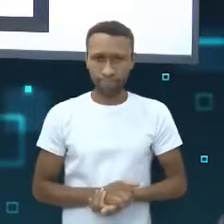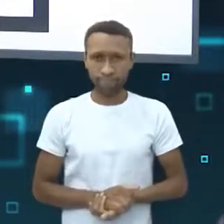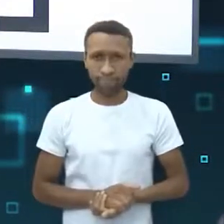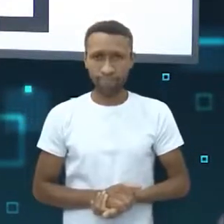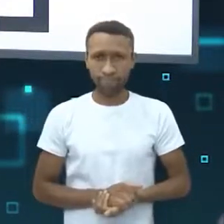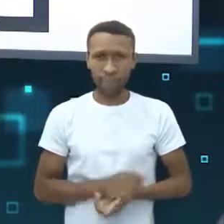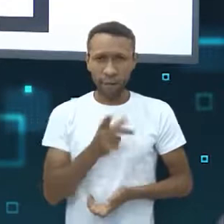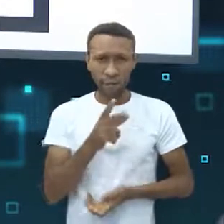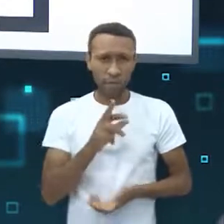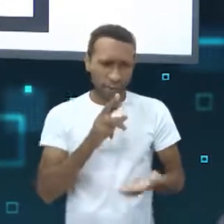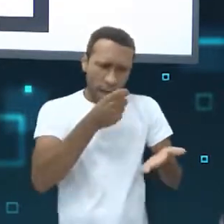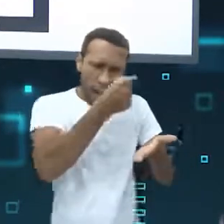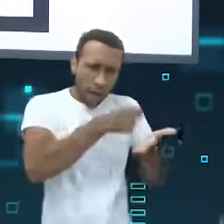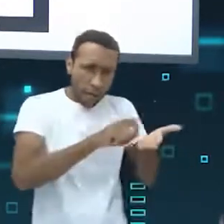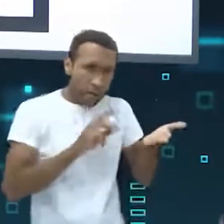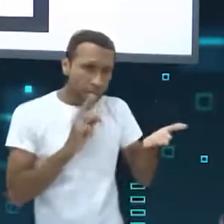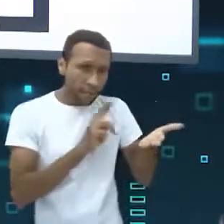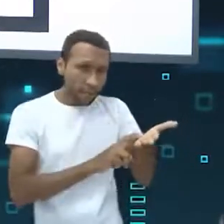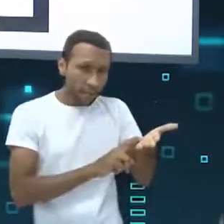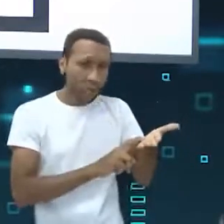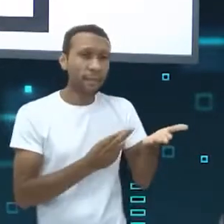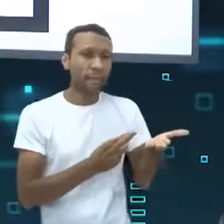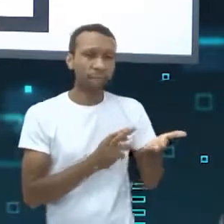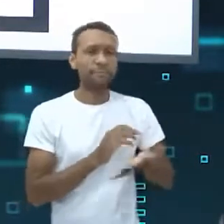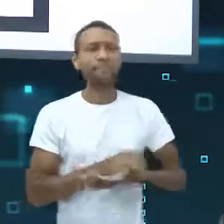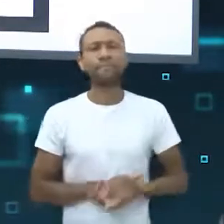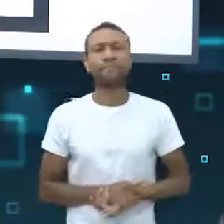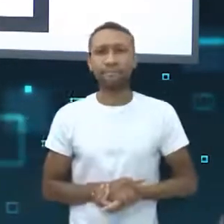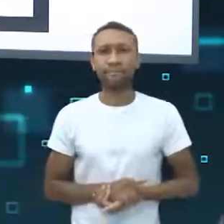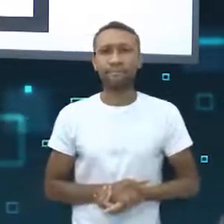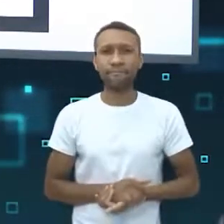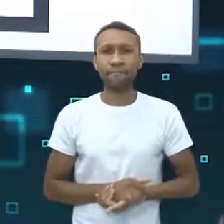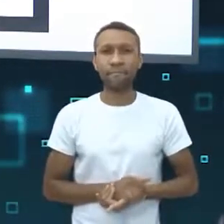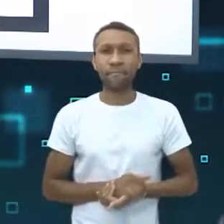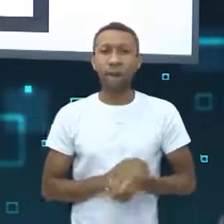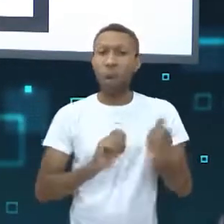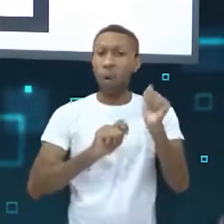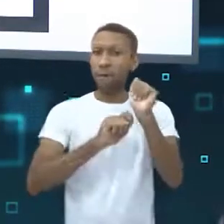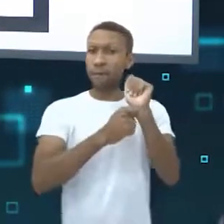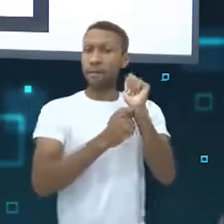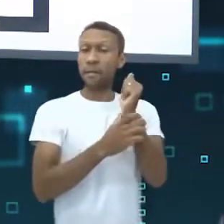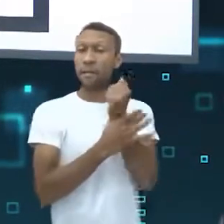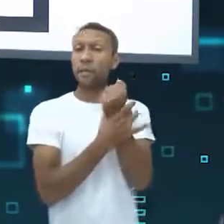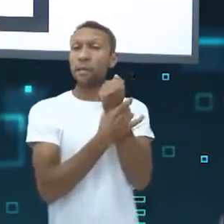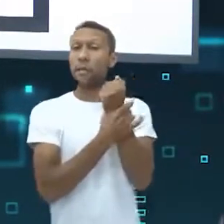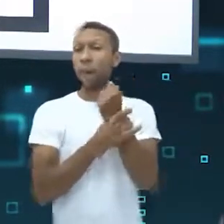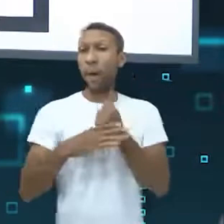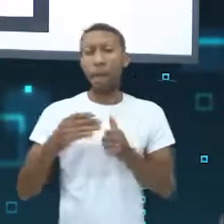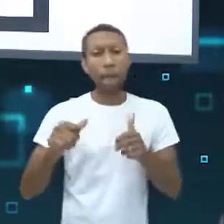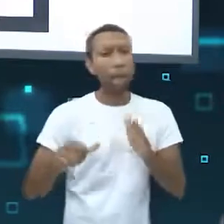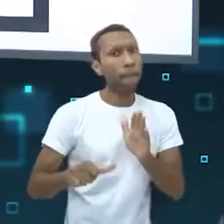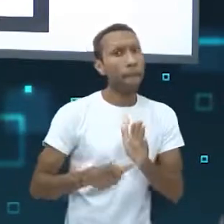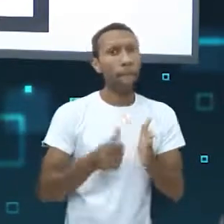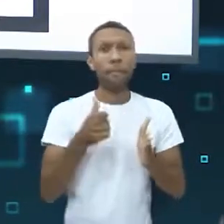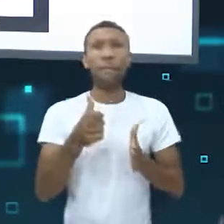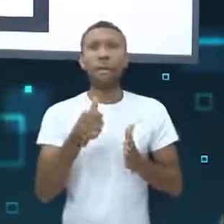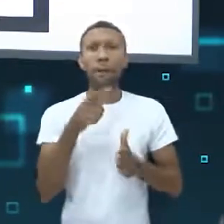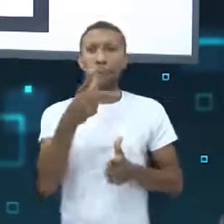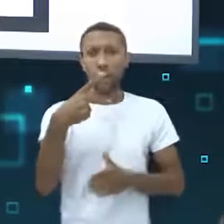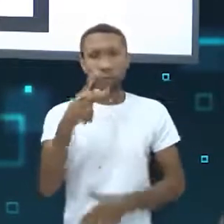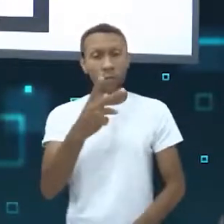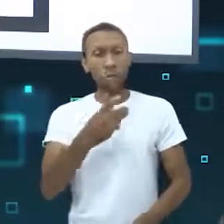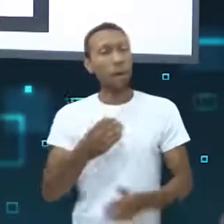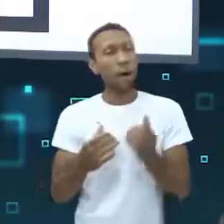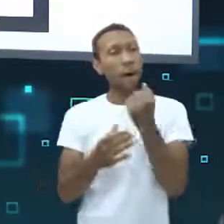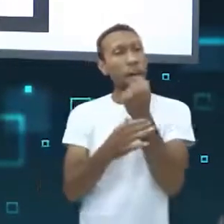Anotou sua resposta aí? Vamos pensar um pouco sobre isso. Uma senha segura é o primeiro passo para a sua